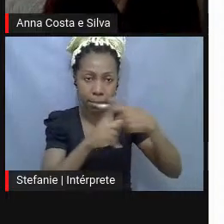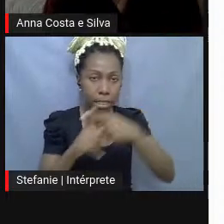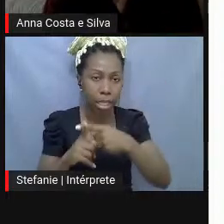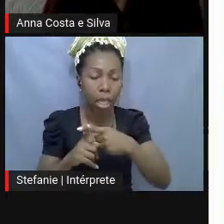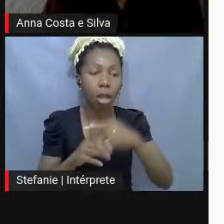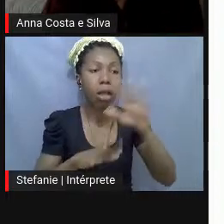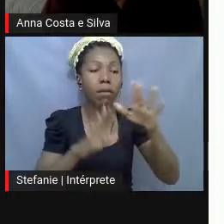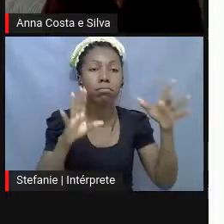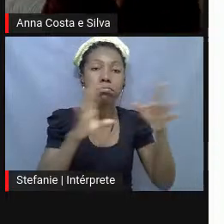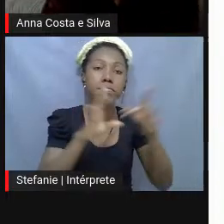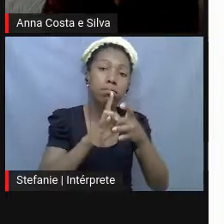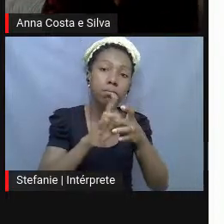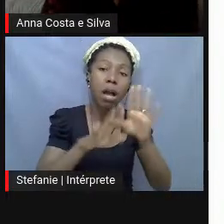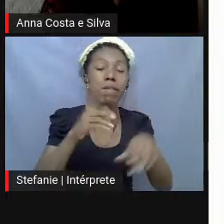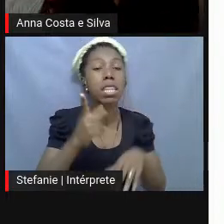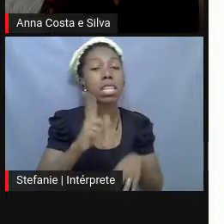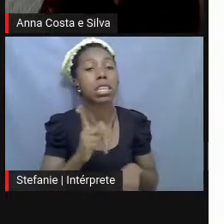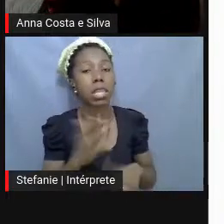necessariamente, assim.